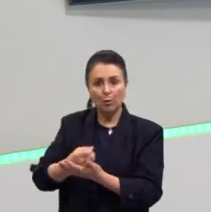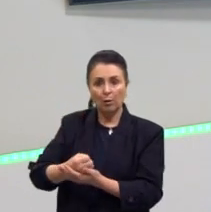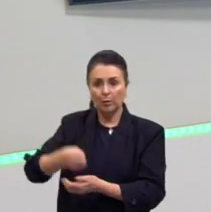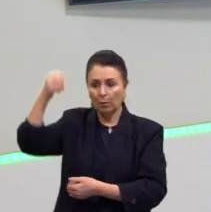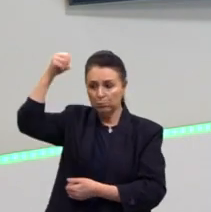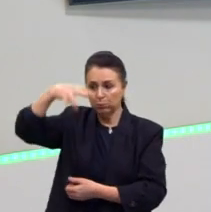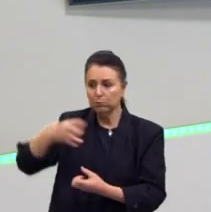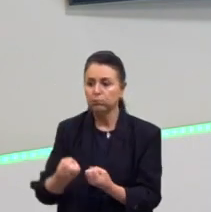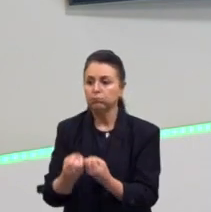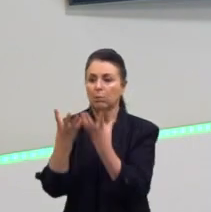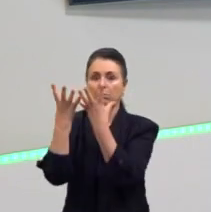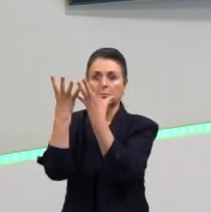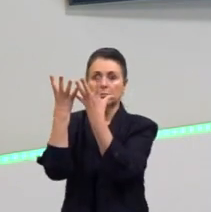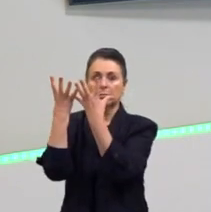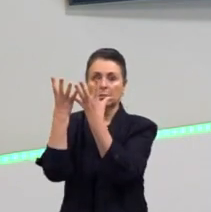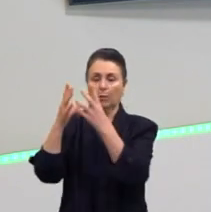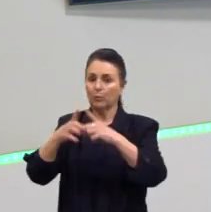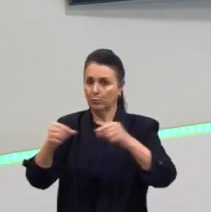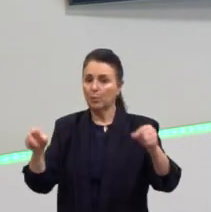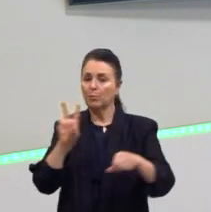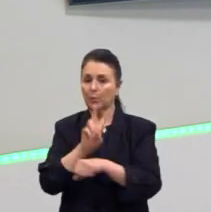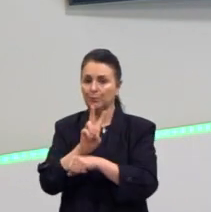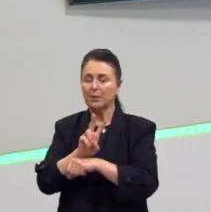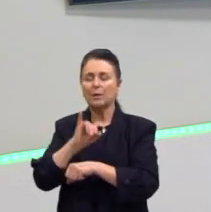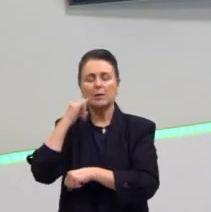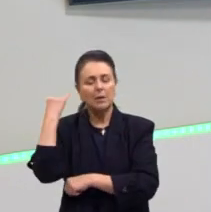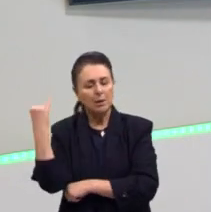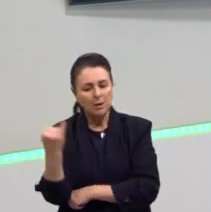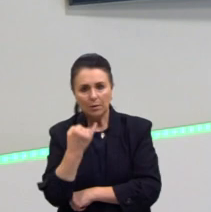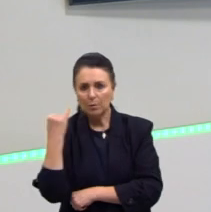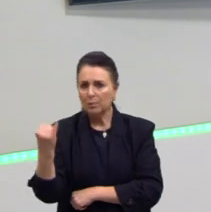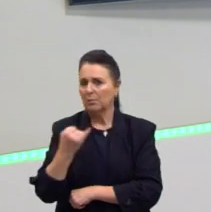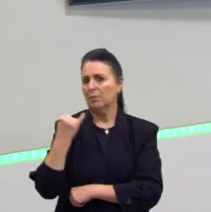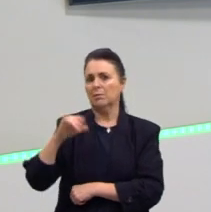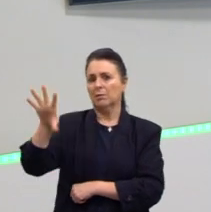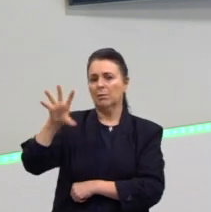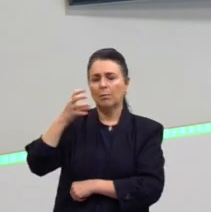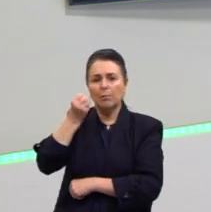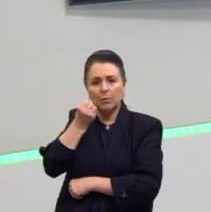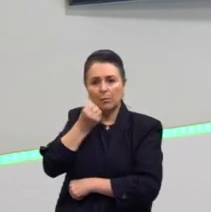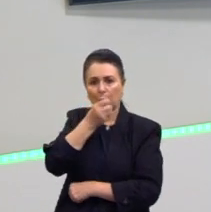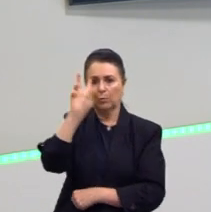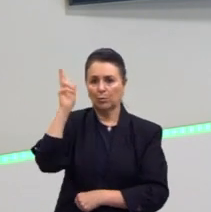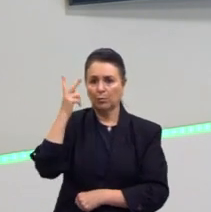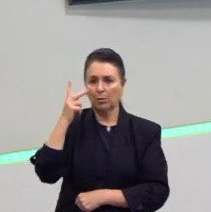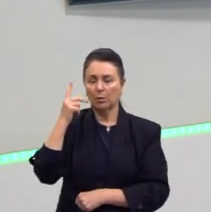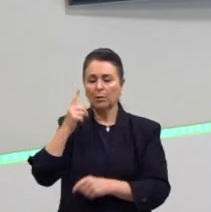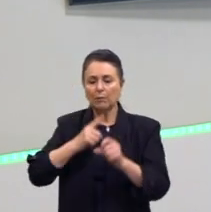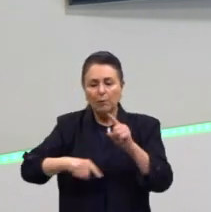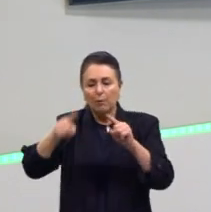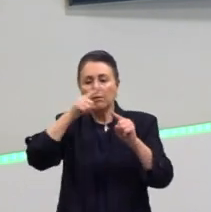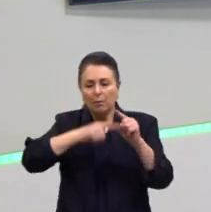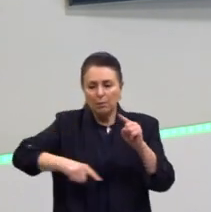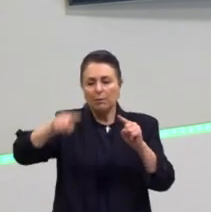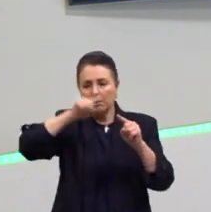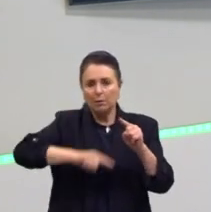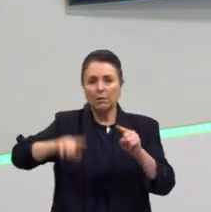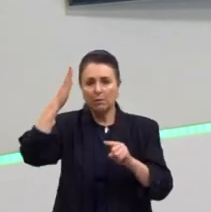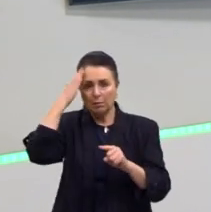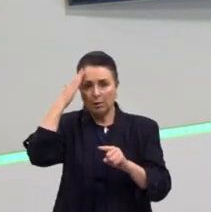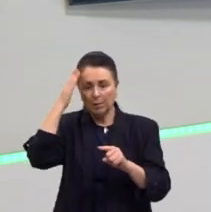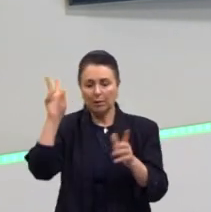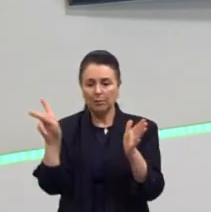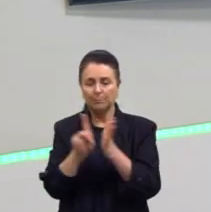Por isso a importância dos patrimônios históricos. Se não, nós ficamos andando em círculo. Nós não avançamos. Se nós não soubermos da nossa